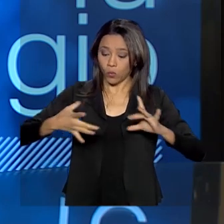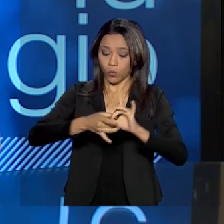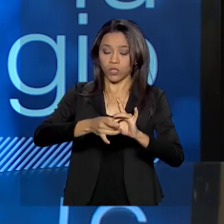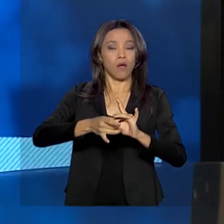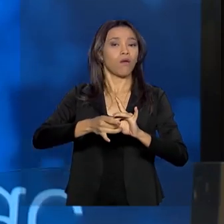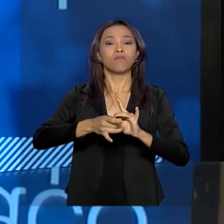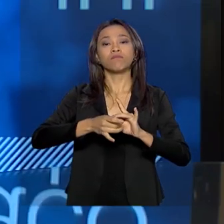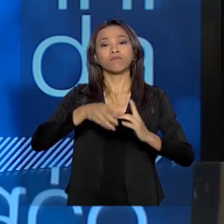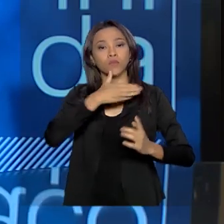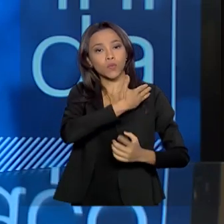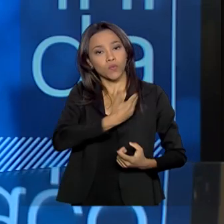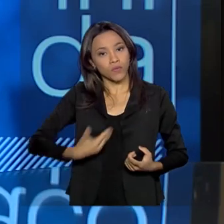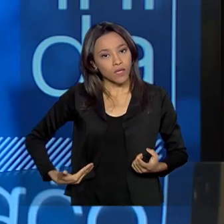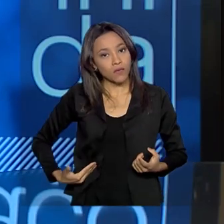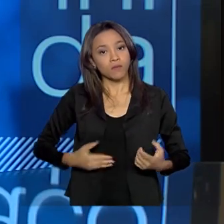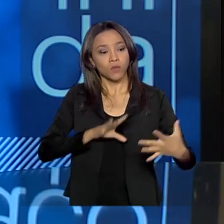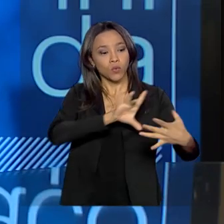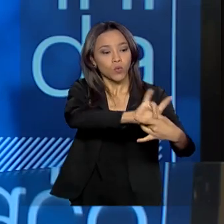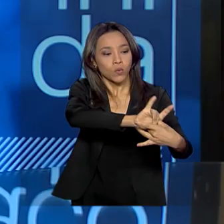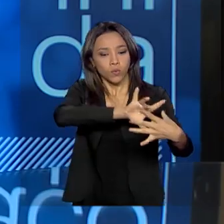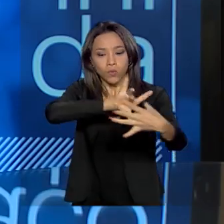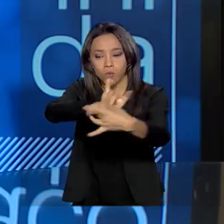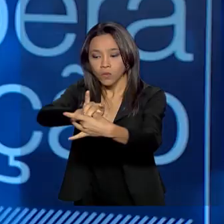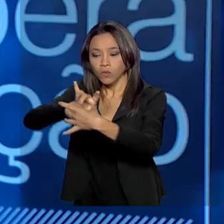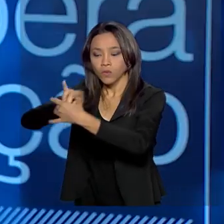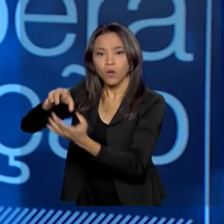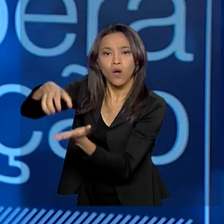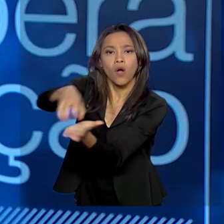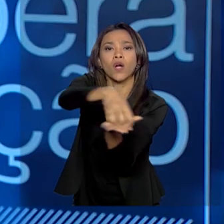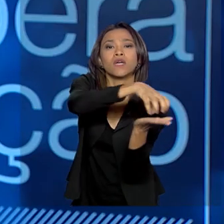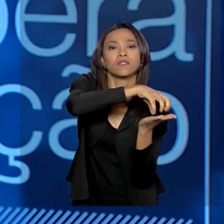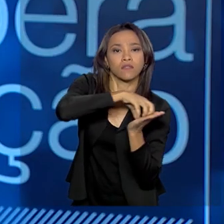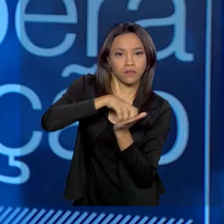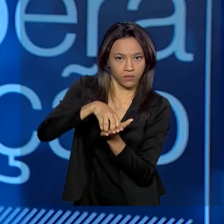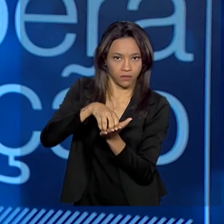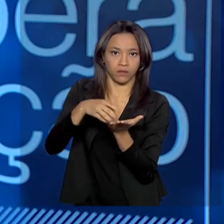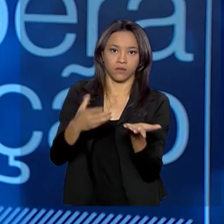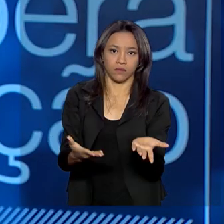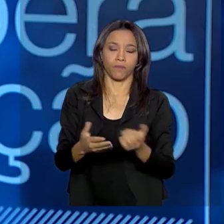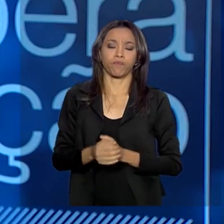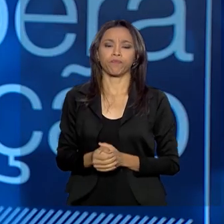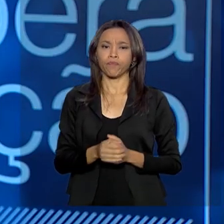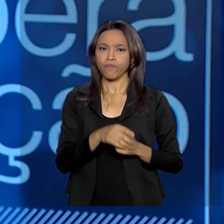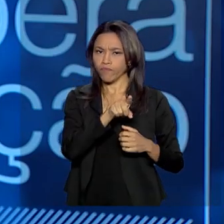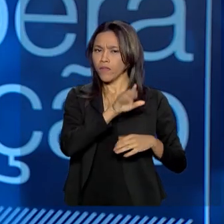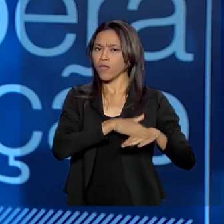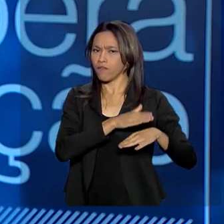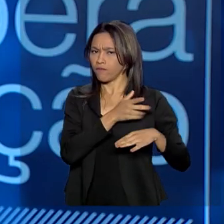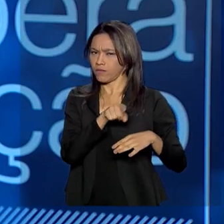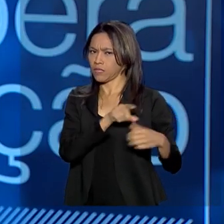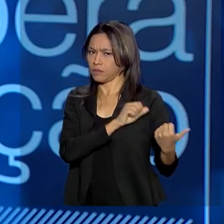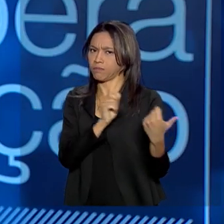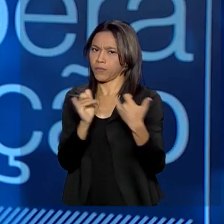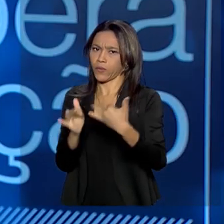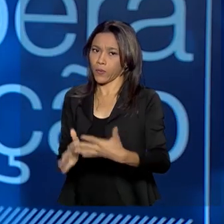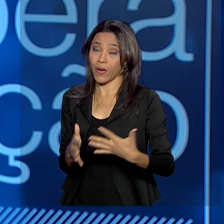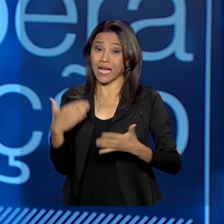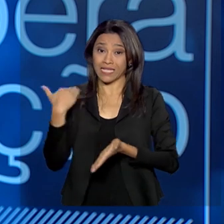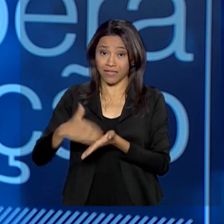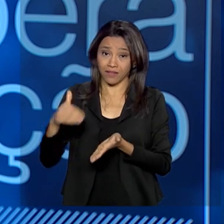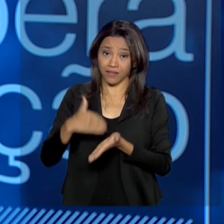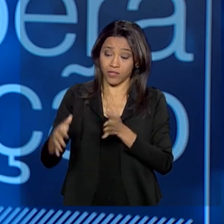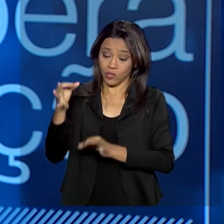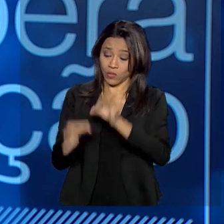organizações nacionais e internacionais para cuidar dessa questão. É, veja bem, como o senhor colocou, a Secretaria Nacional de Justiça é muito